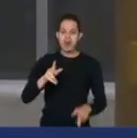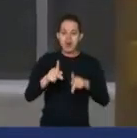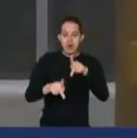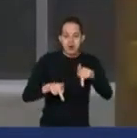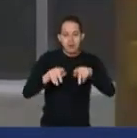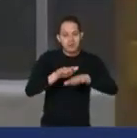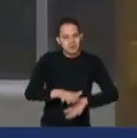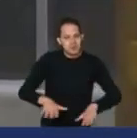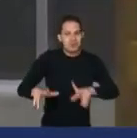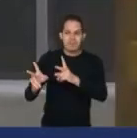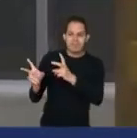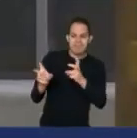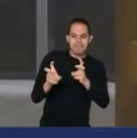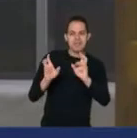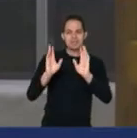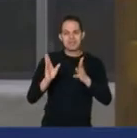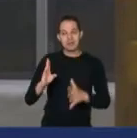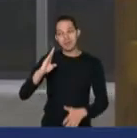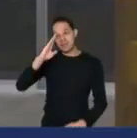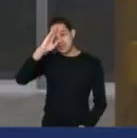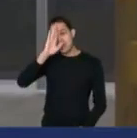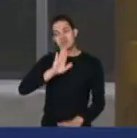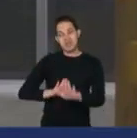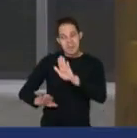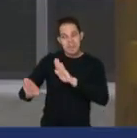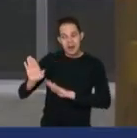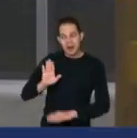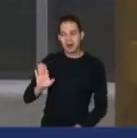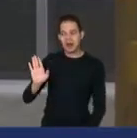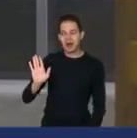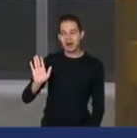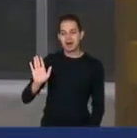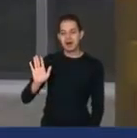Senhor Bolsonaro, se prepara... Eu tenho que relatar... relatar...